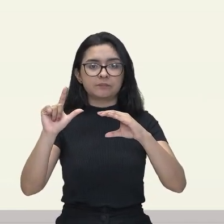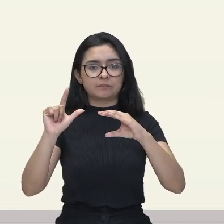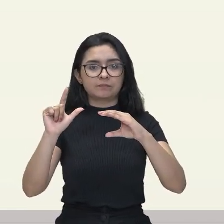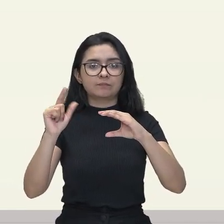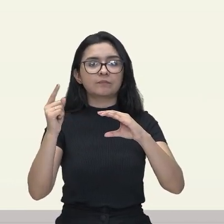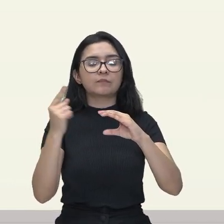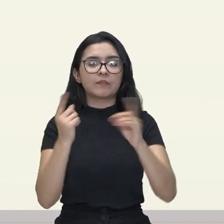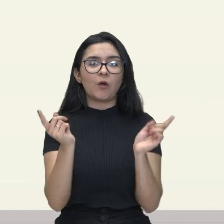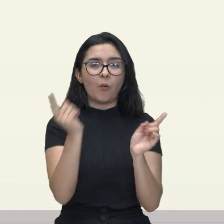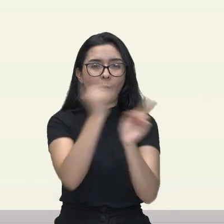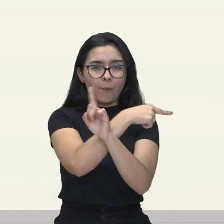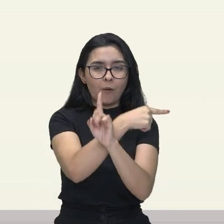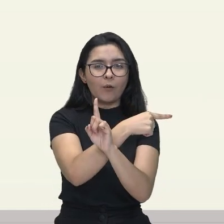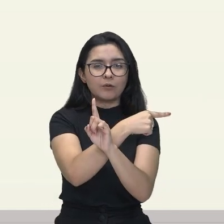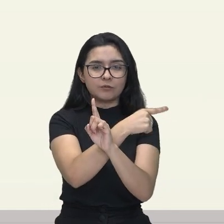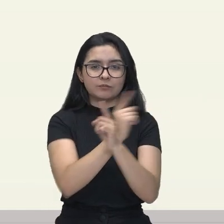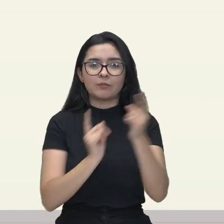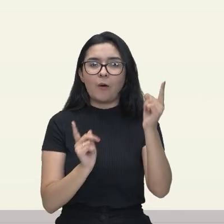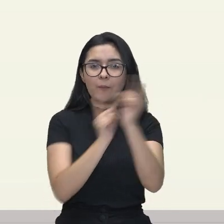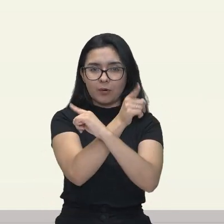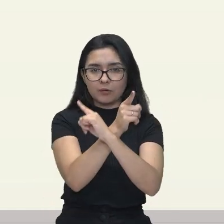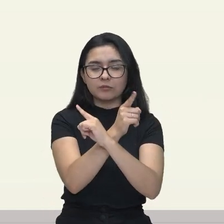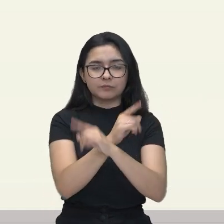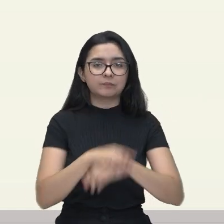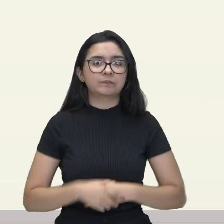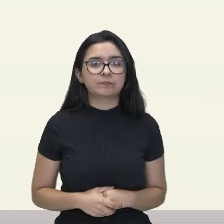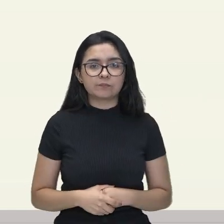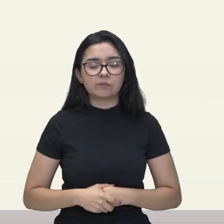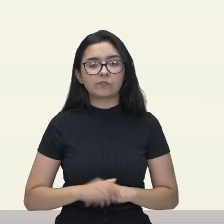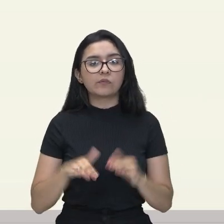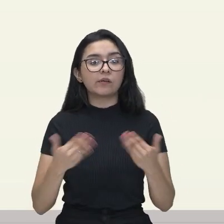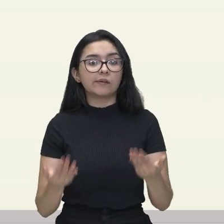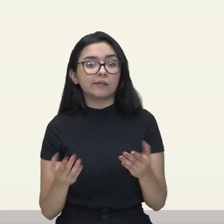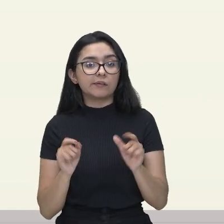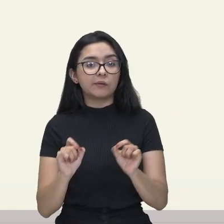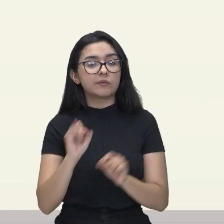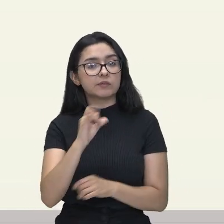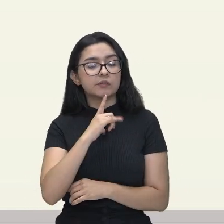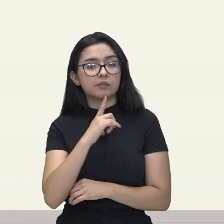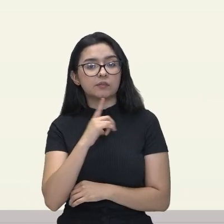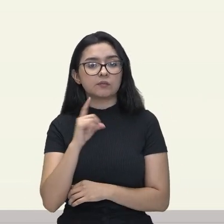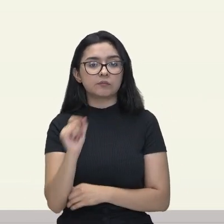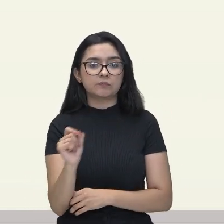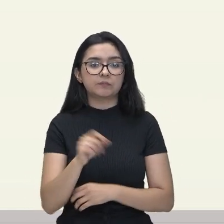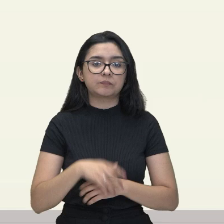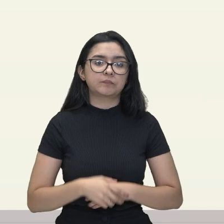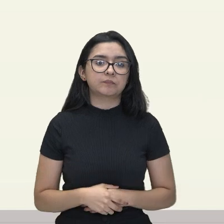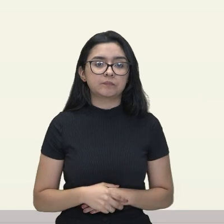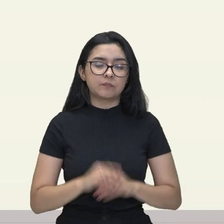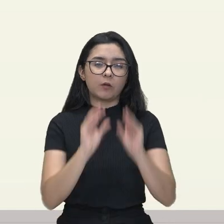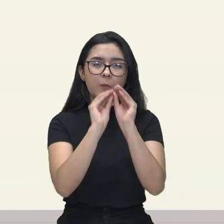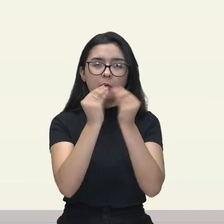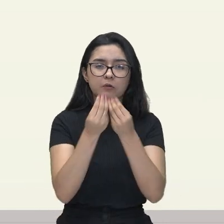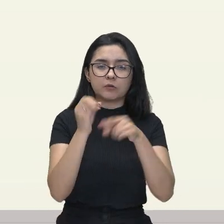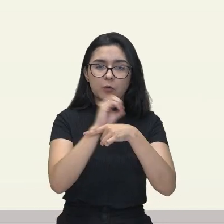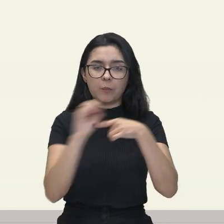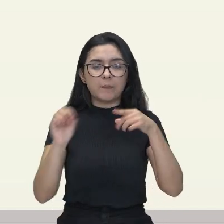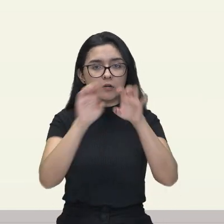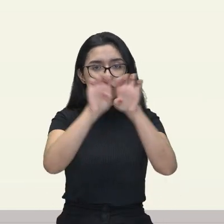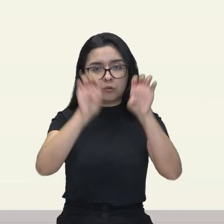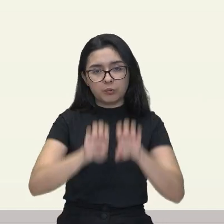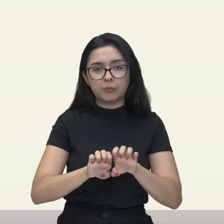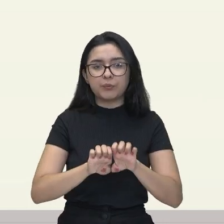opostos, estão vendo? Quando eu tenho um composto orgânico, tenho uma estrutura